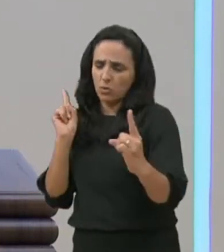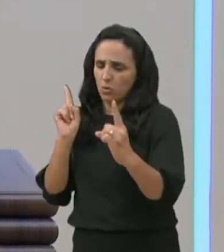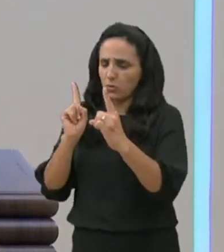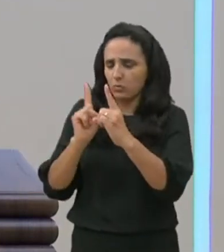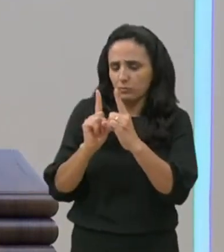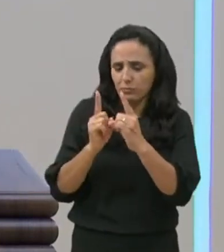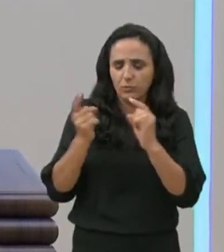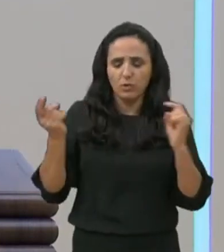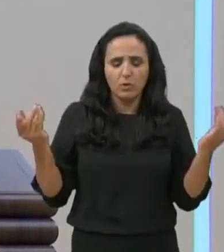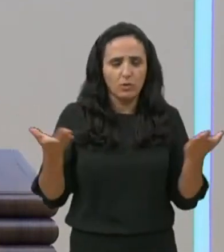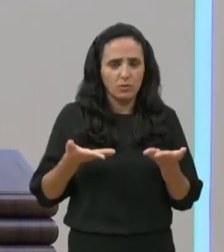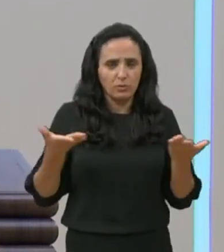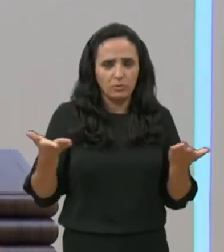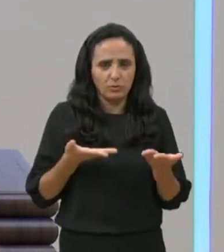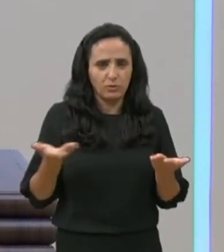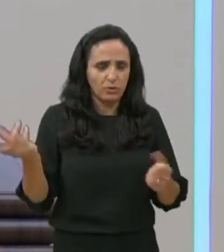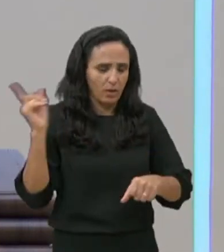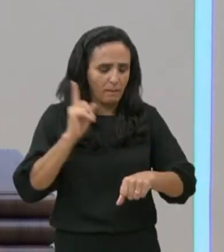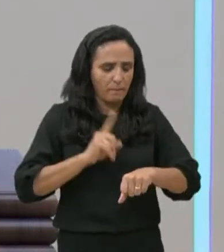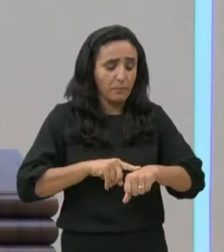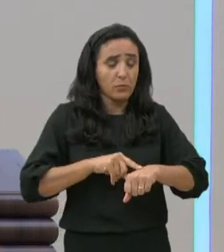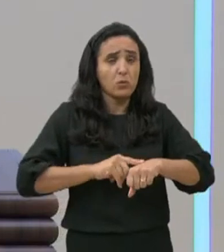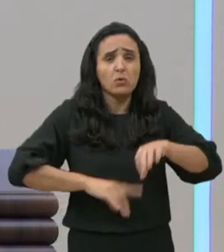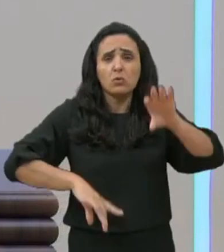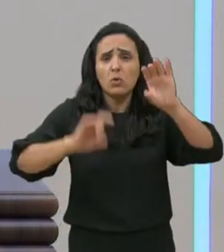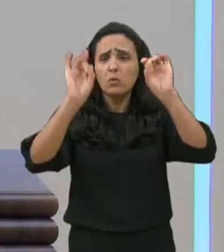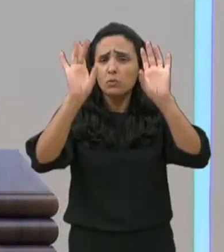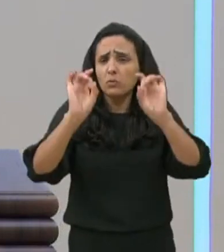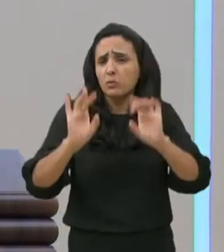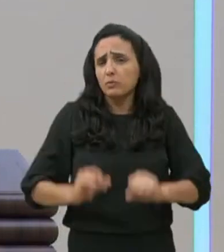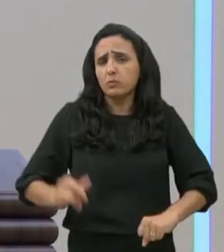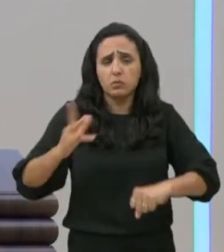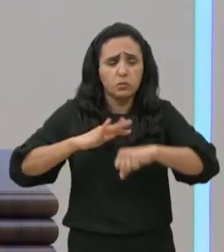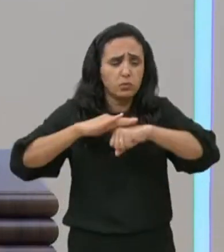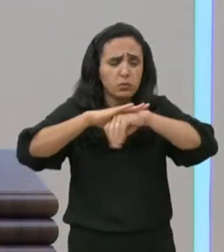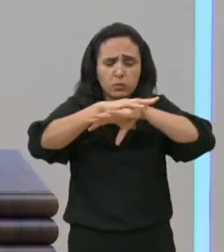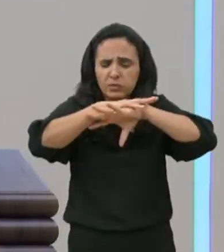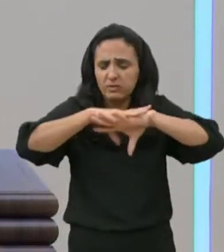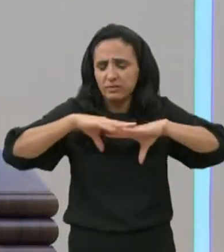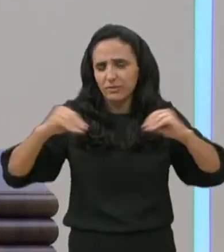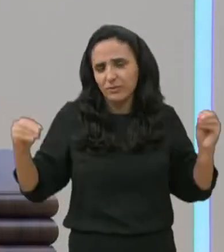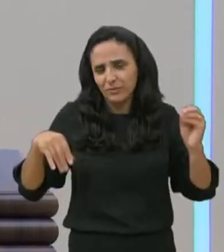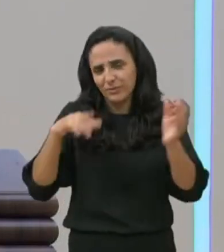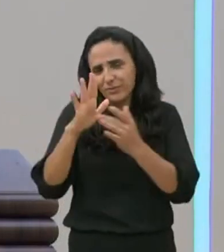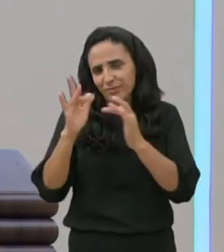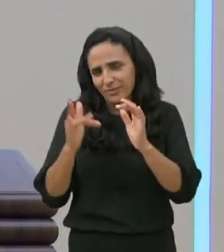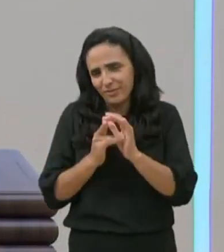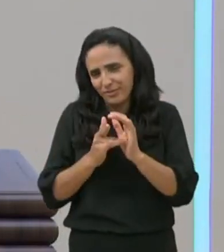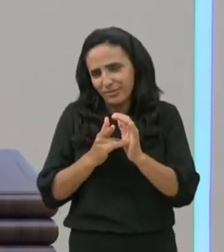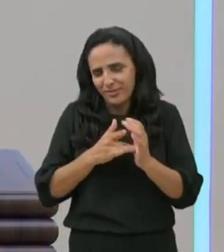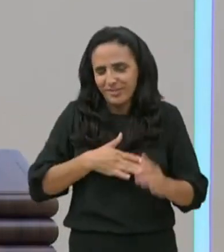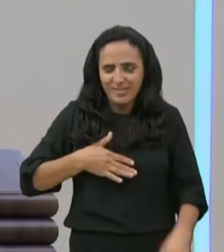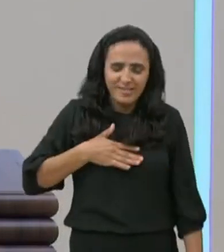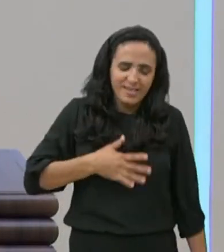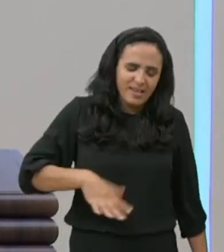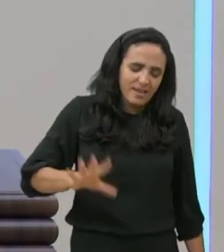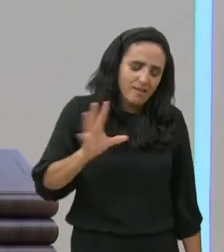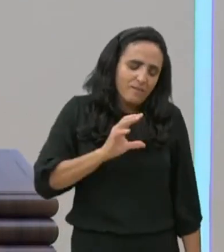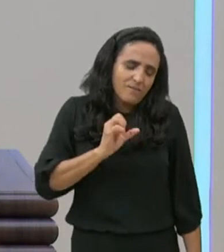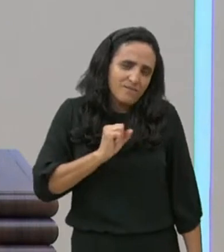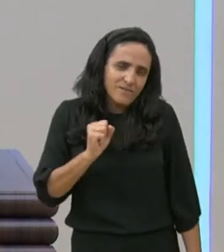esta noite, este momento, pode ser, momento da cura, e Jesus gosta, de atender os intercessores,